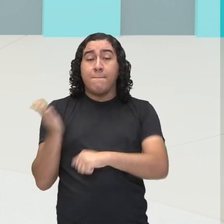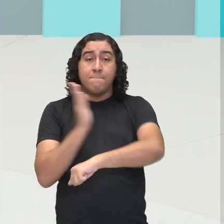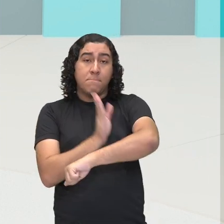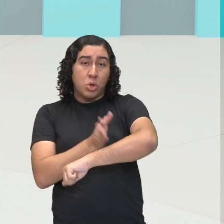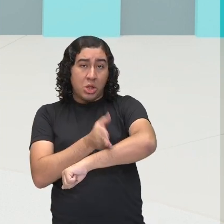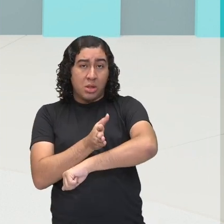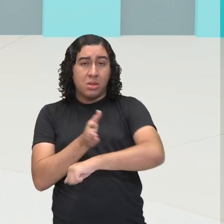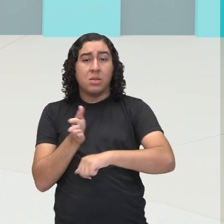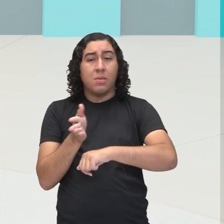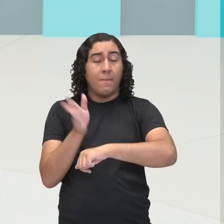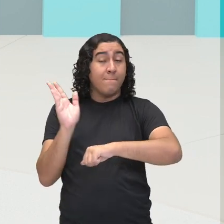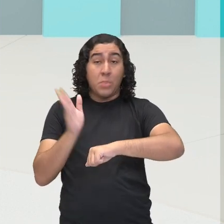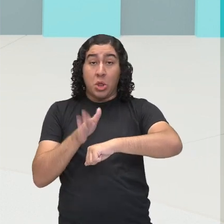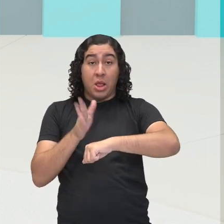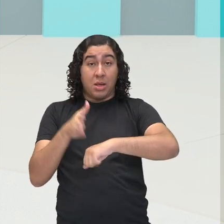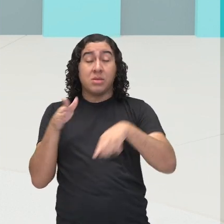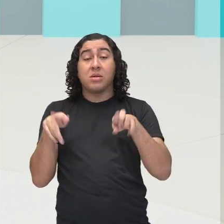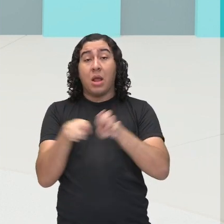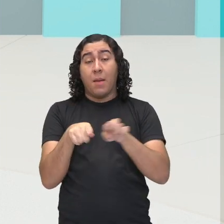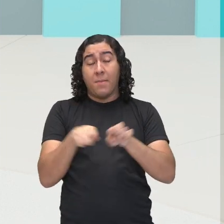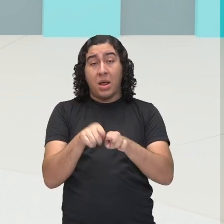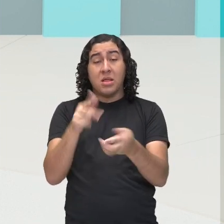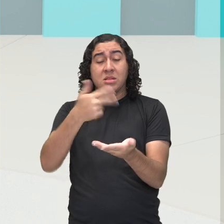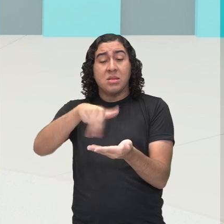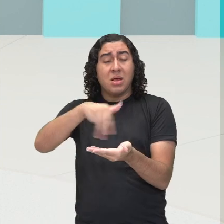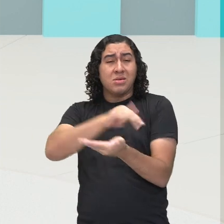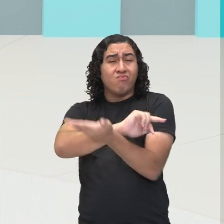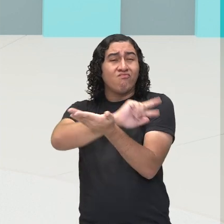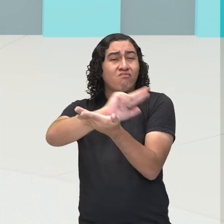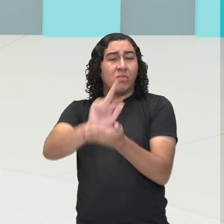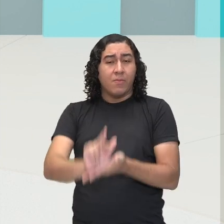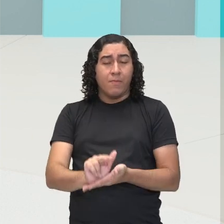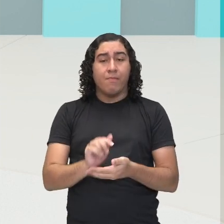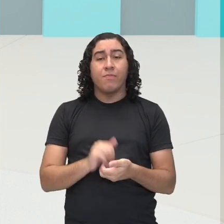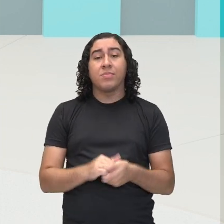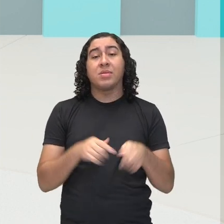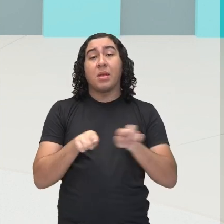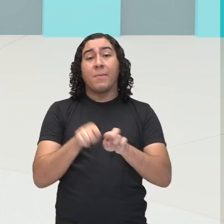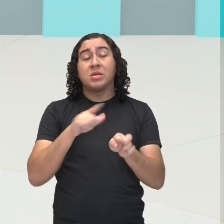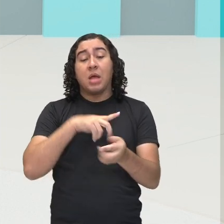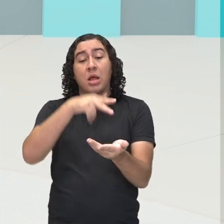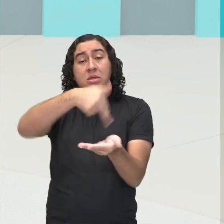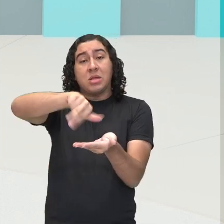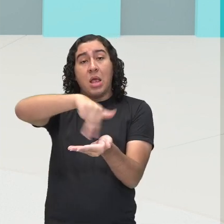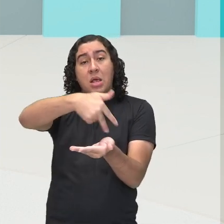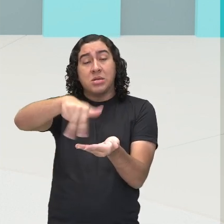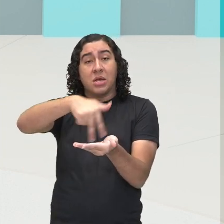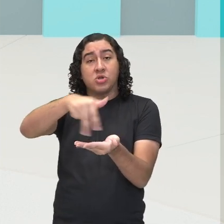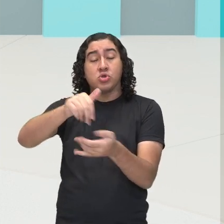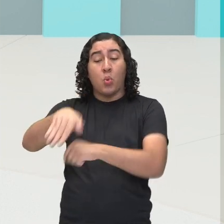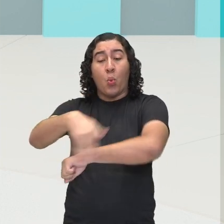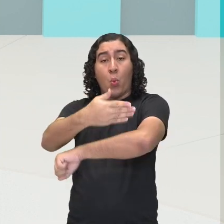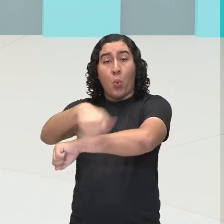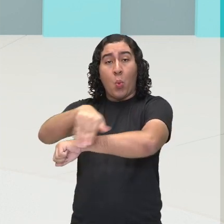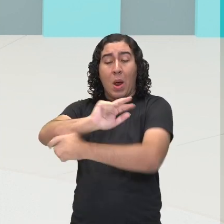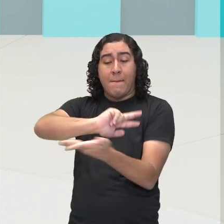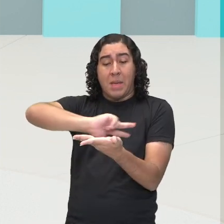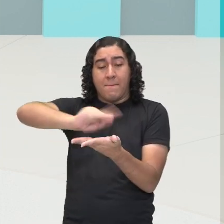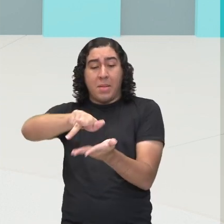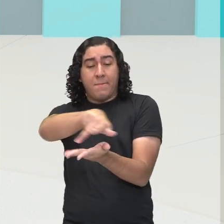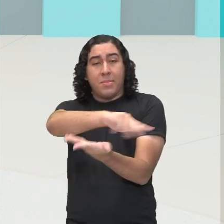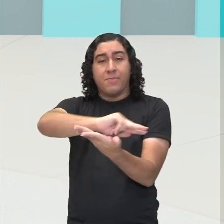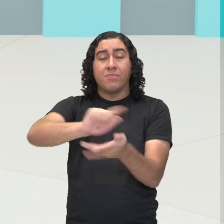clássica. E também existe a dança de rua, as danças urbanas. E também tem as danças